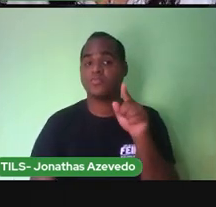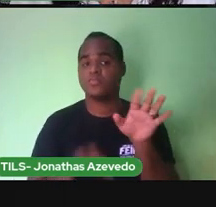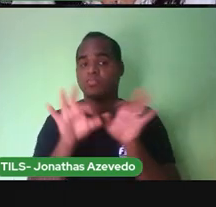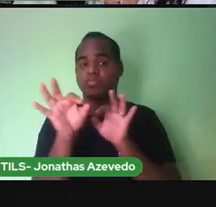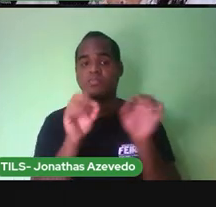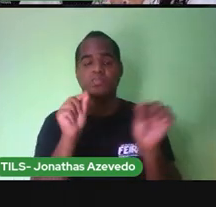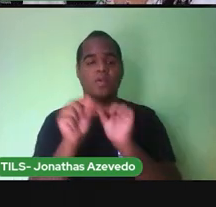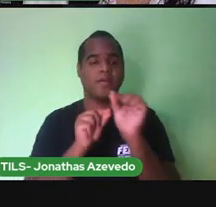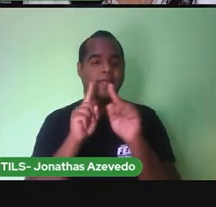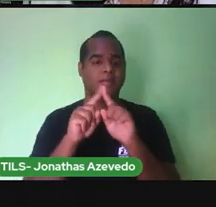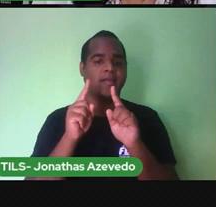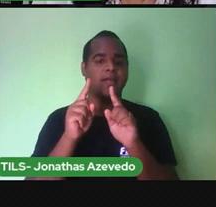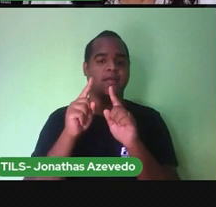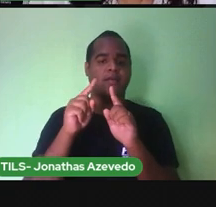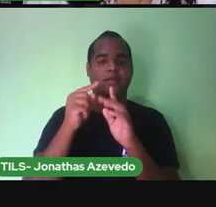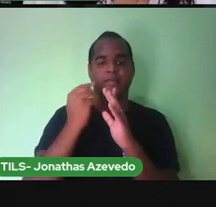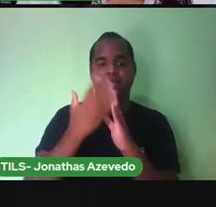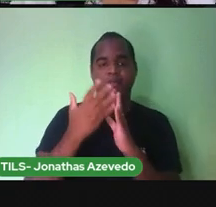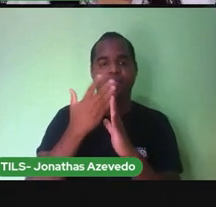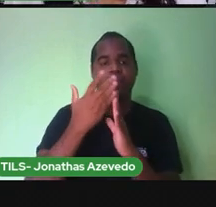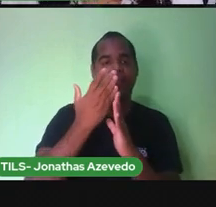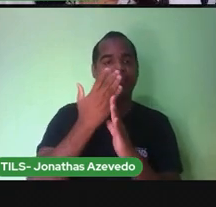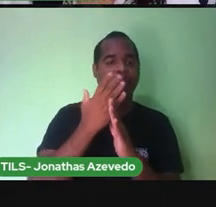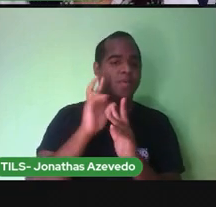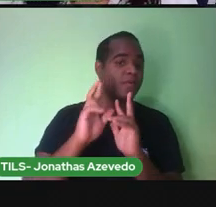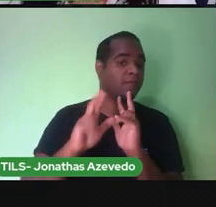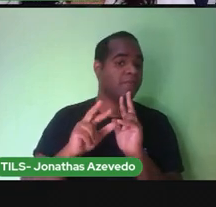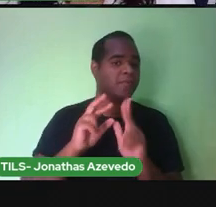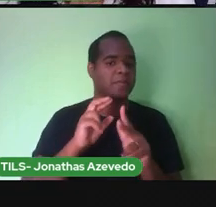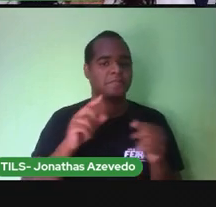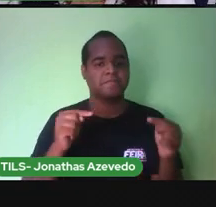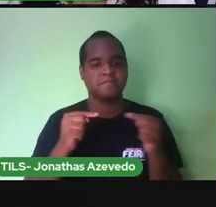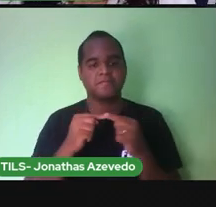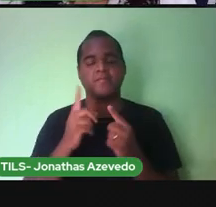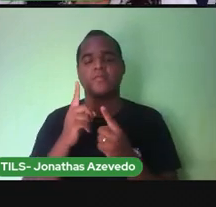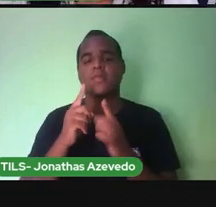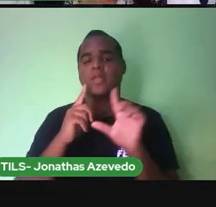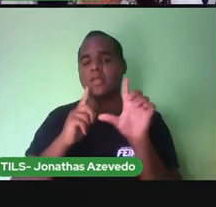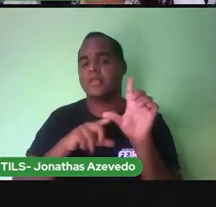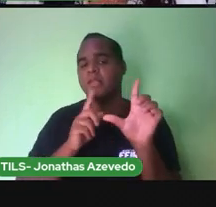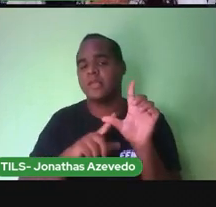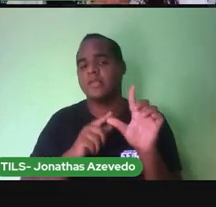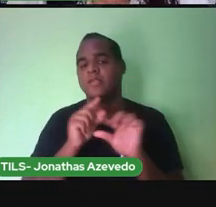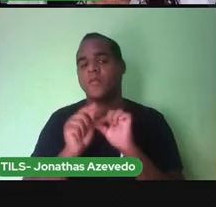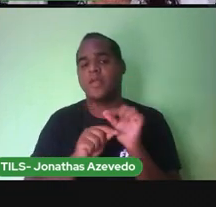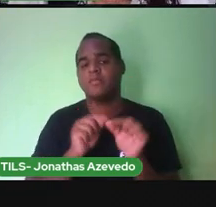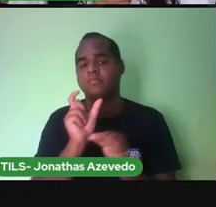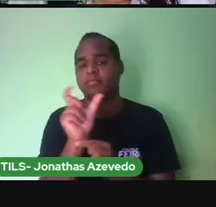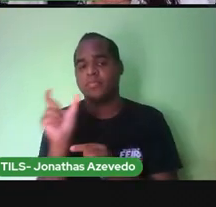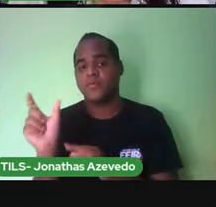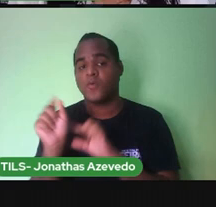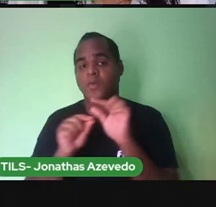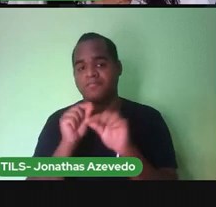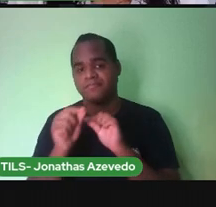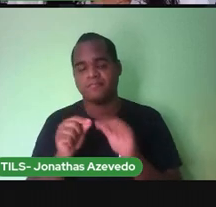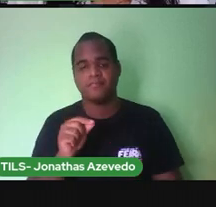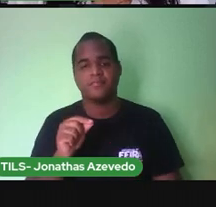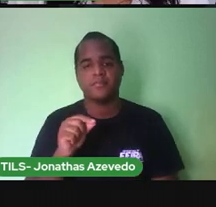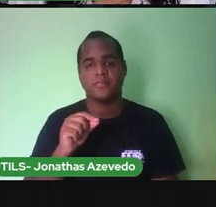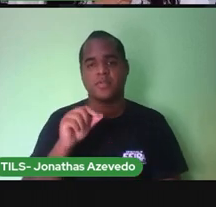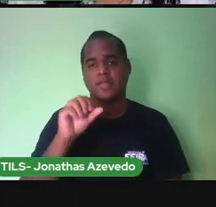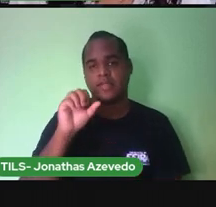Separar em sílabas E dizer Quantas letrinhas Tem cada palavra Vamos ver a palavrinha